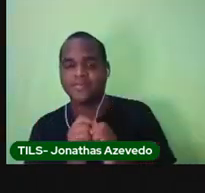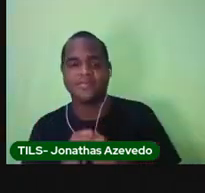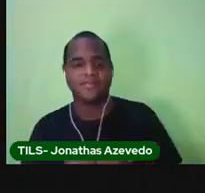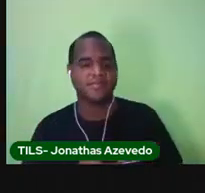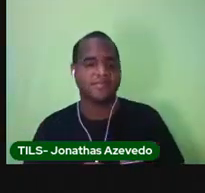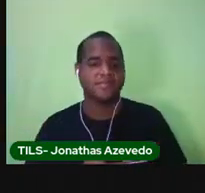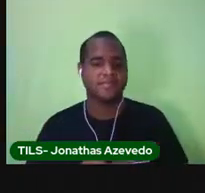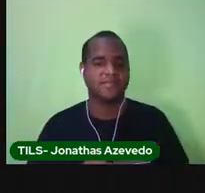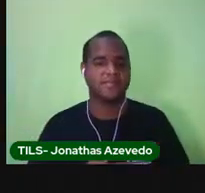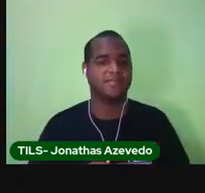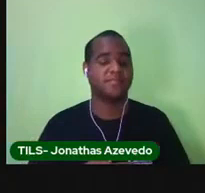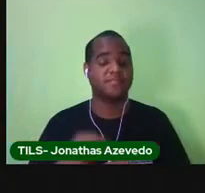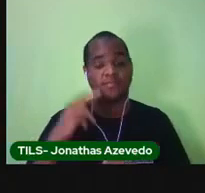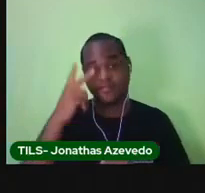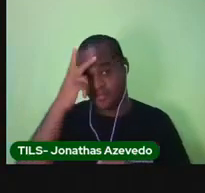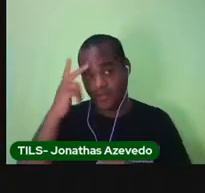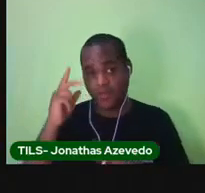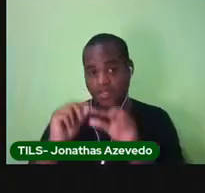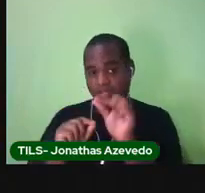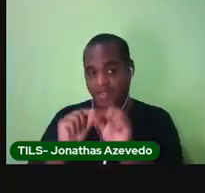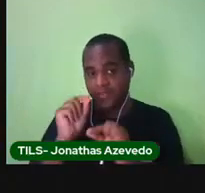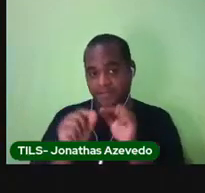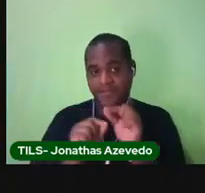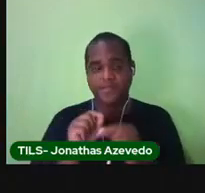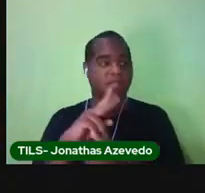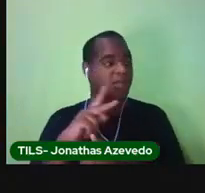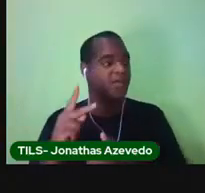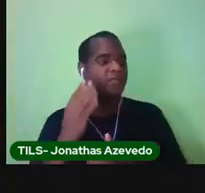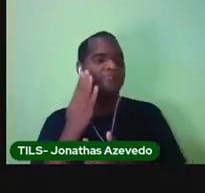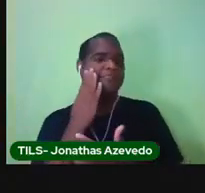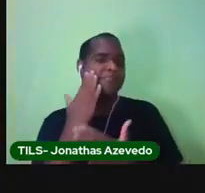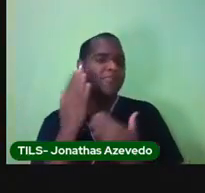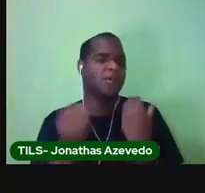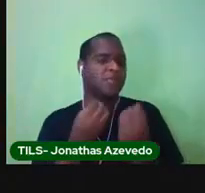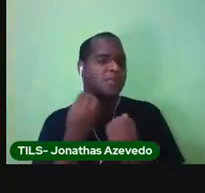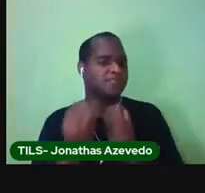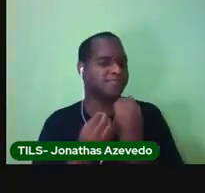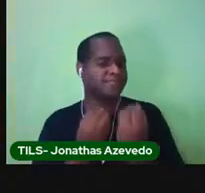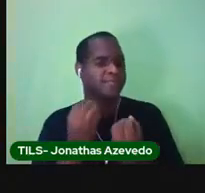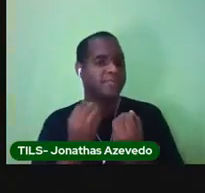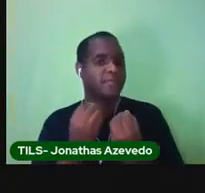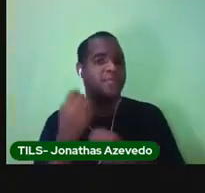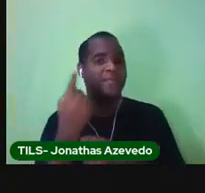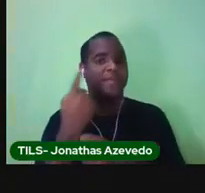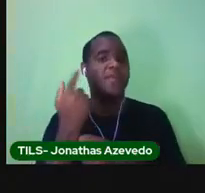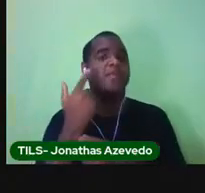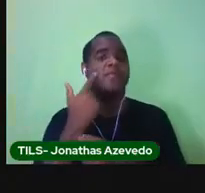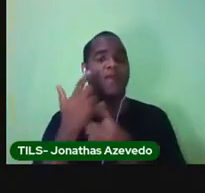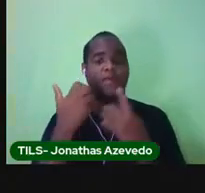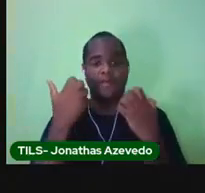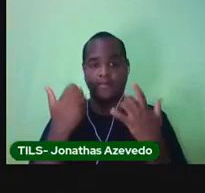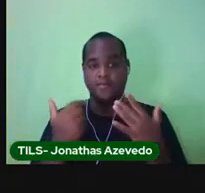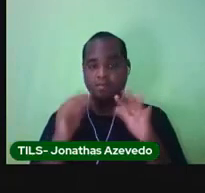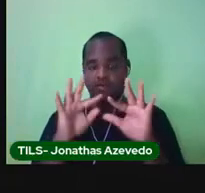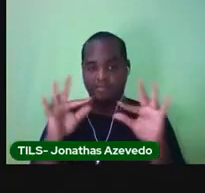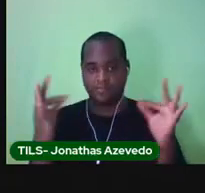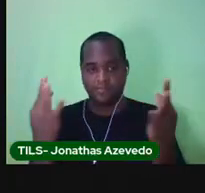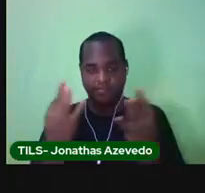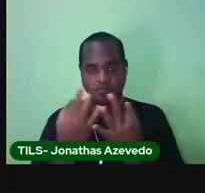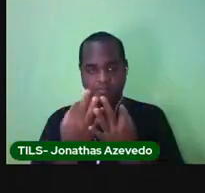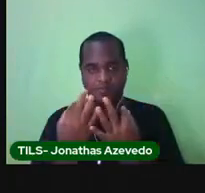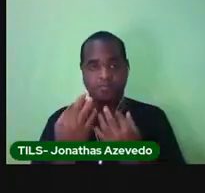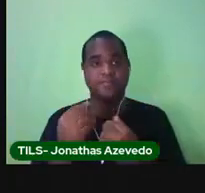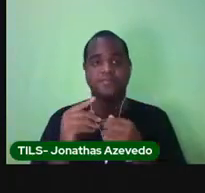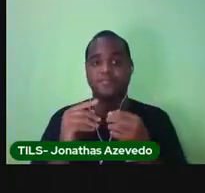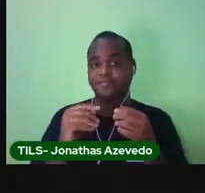Quem faz parte dela? Pró, como é que eu vou fazer isso? Primeiro, você vai dizer se a sua família é